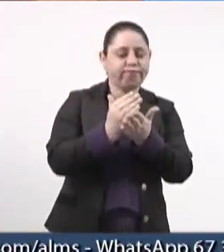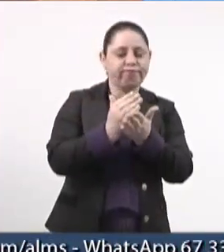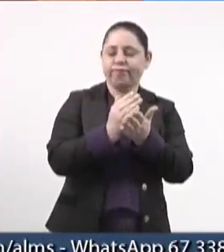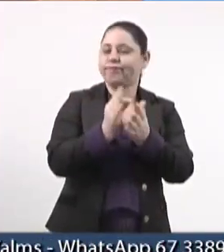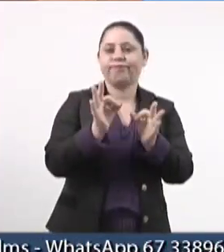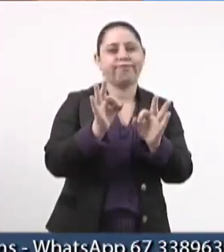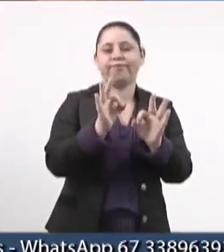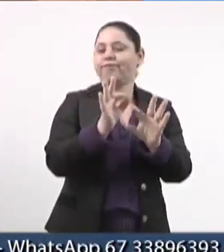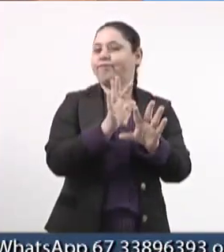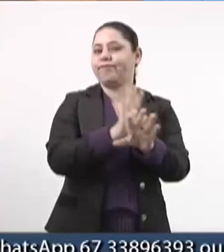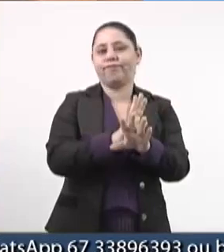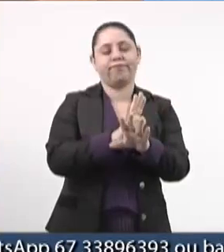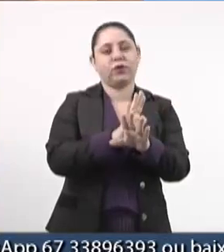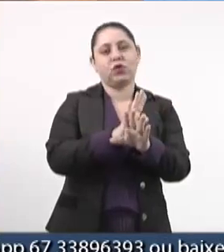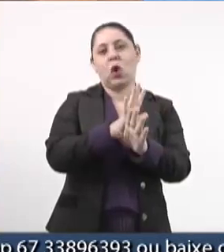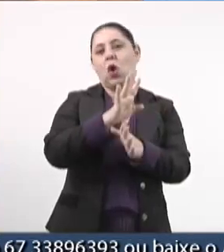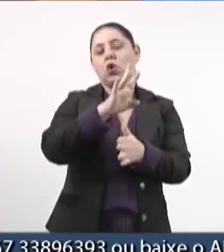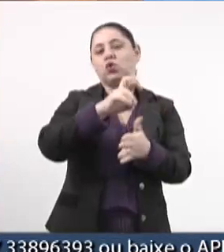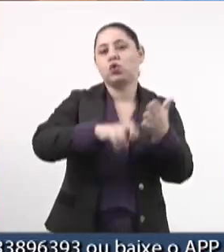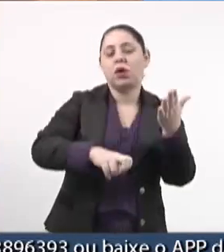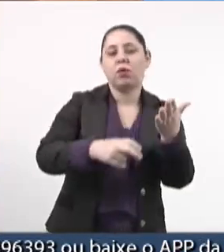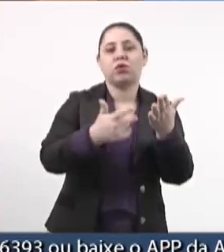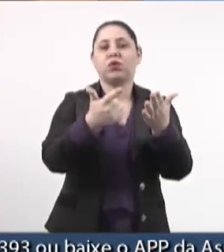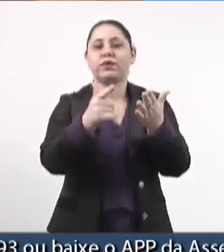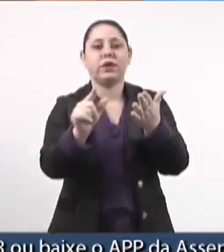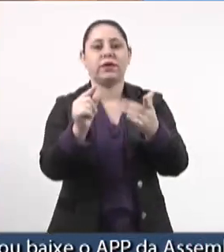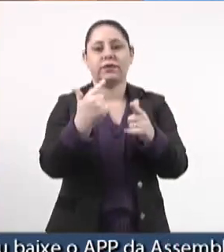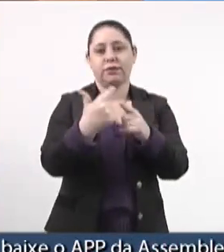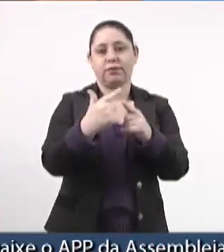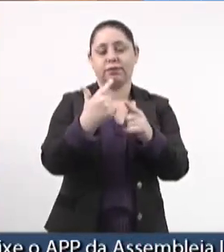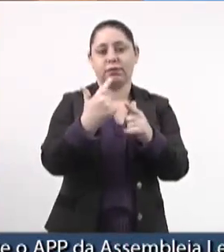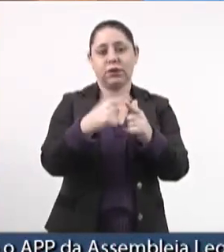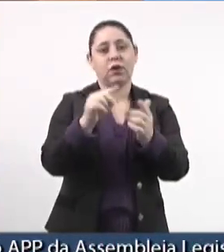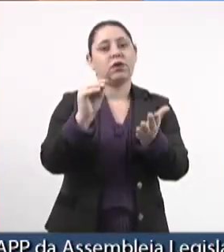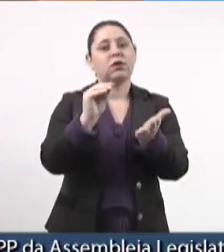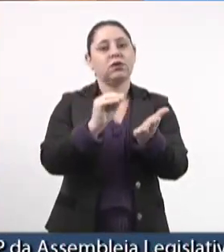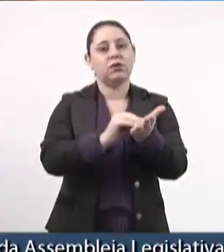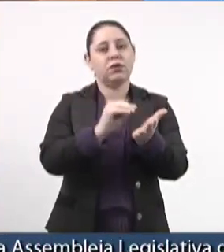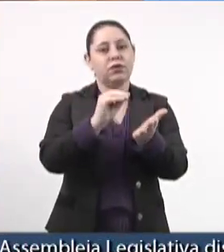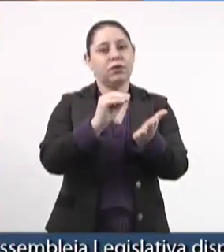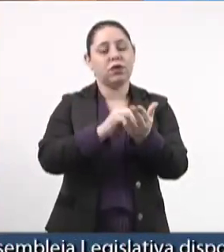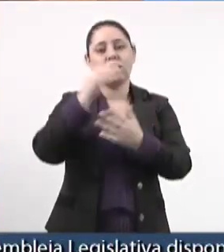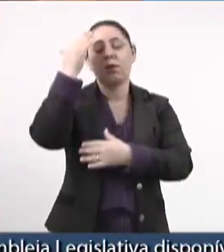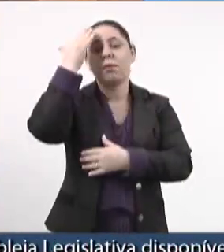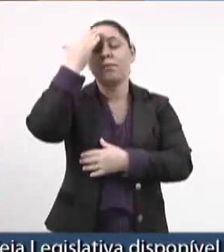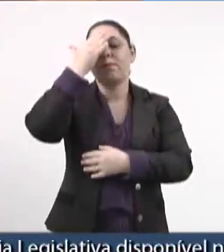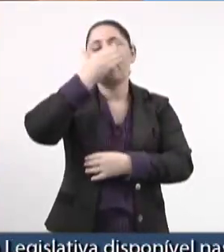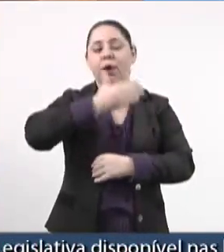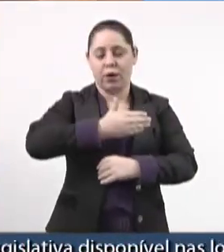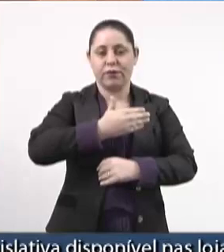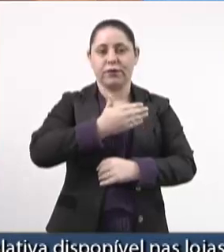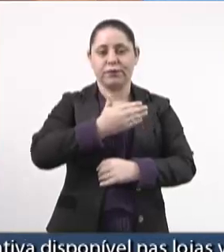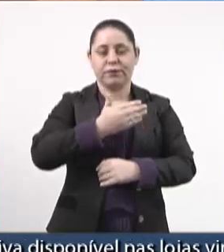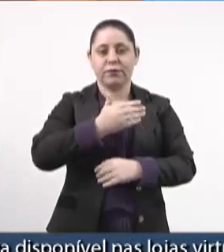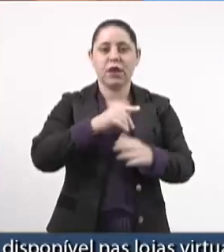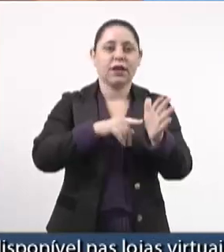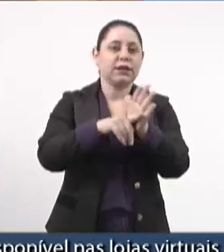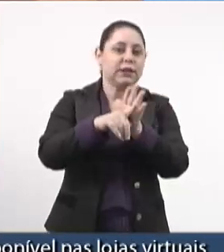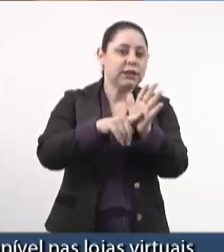foram adiante por conta justamente da falta de comprovação, de